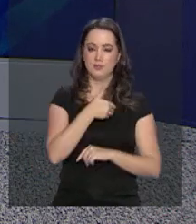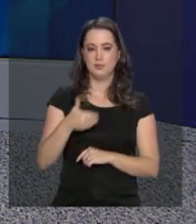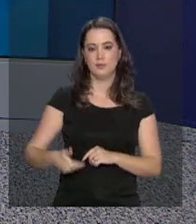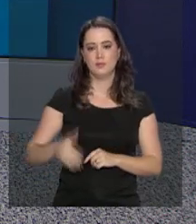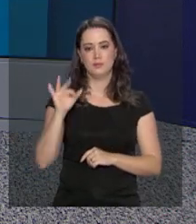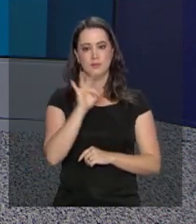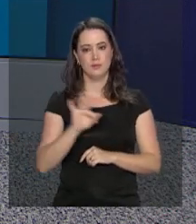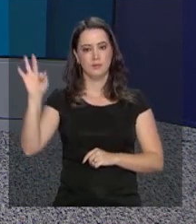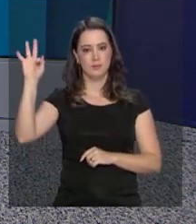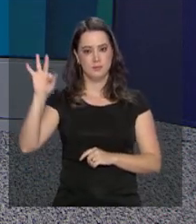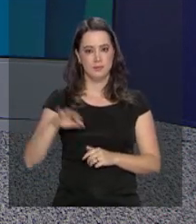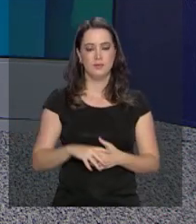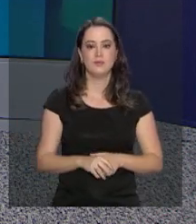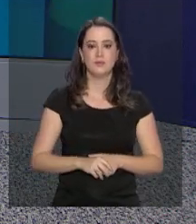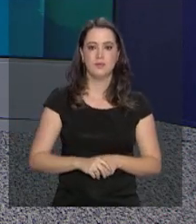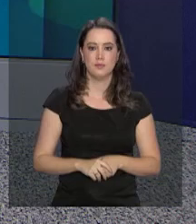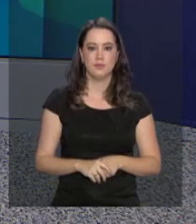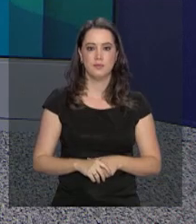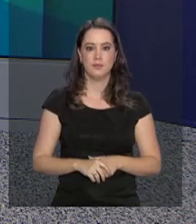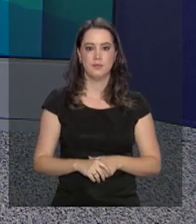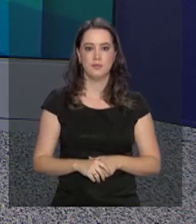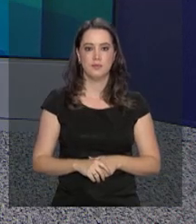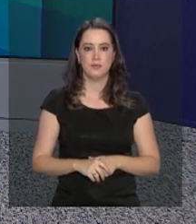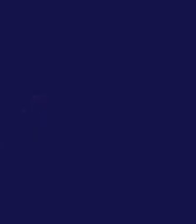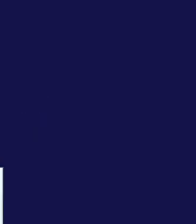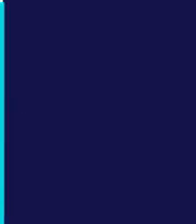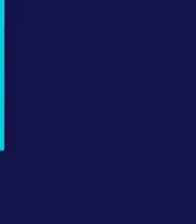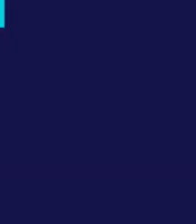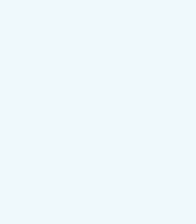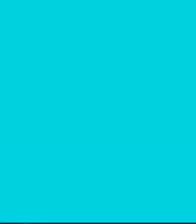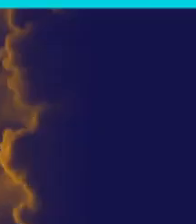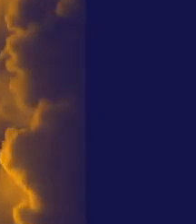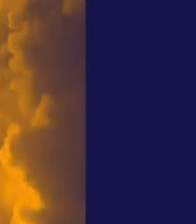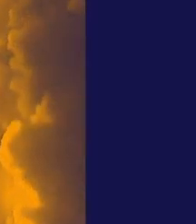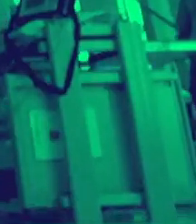aqui na NBR, TV do Governo Federal. E